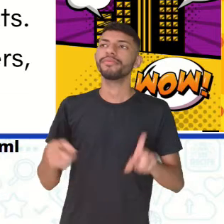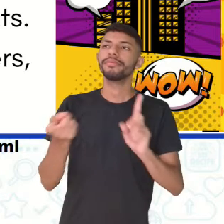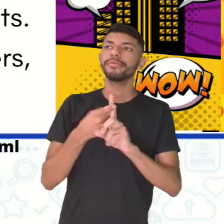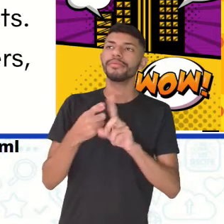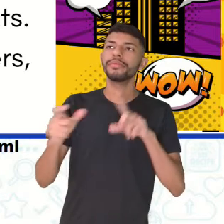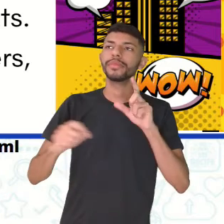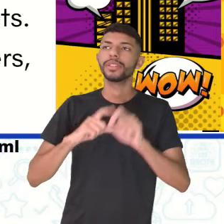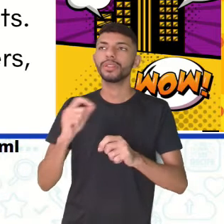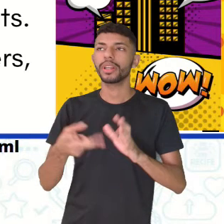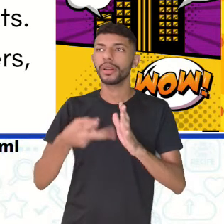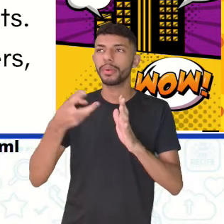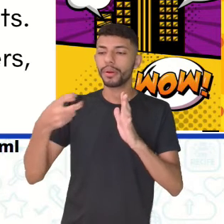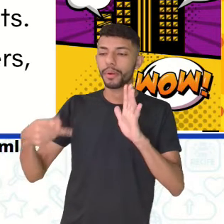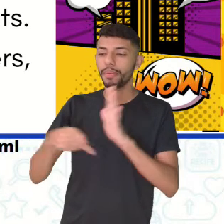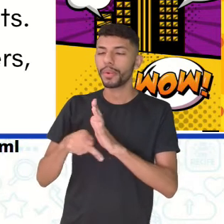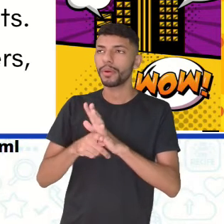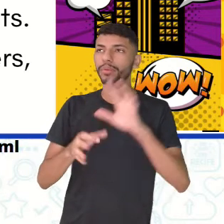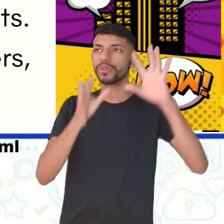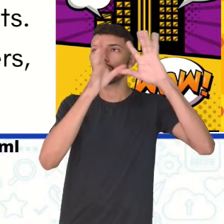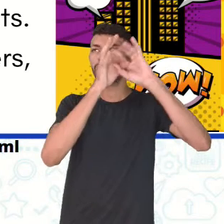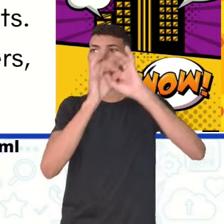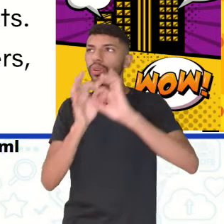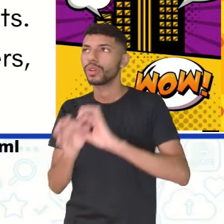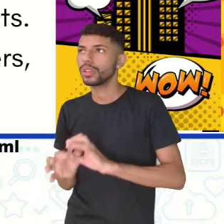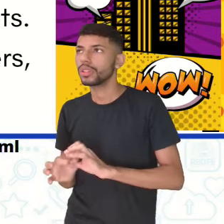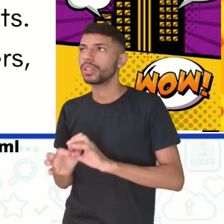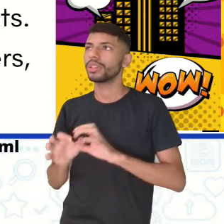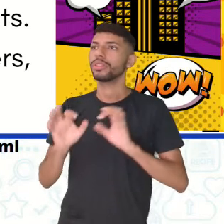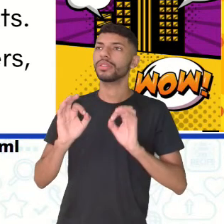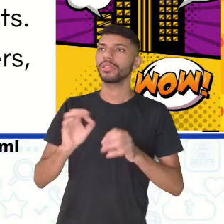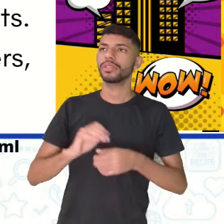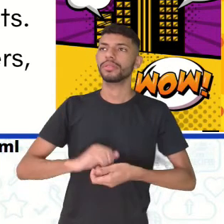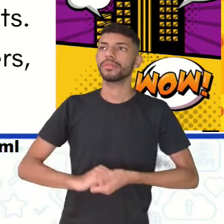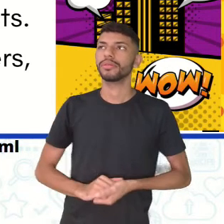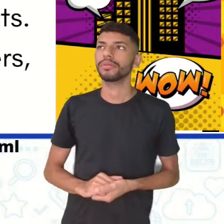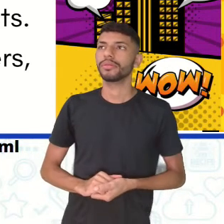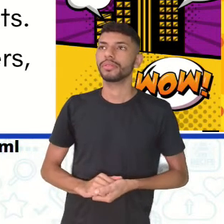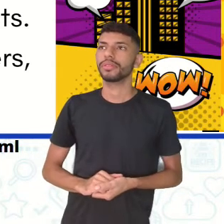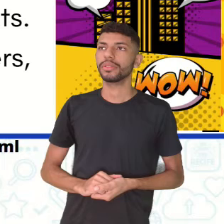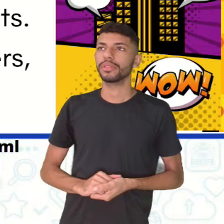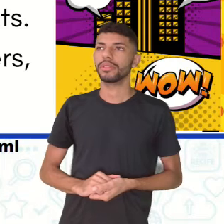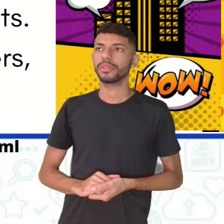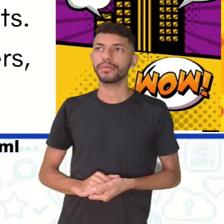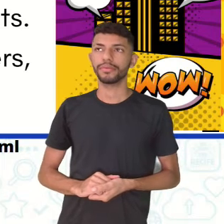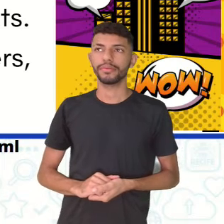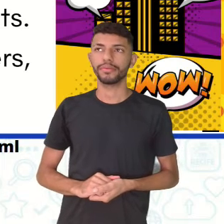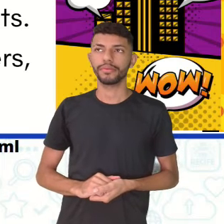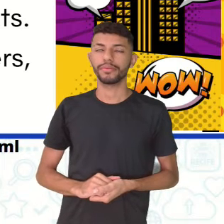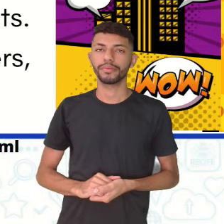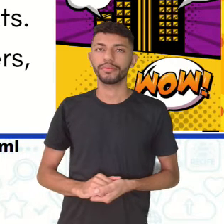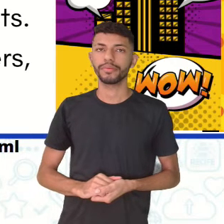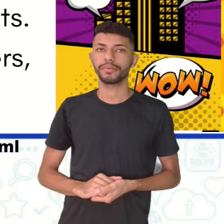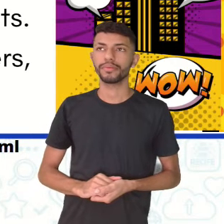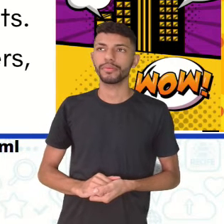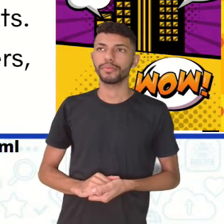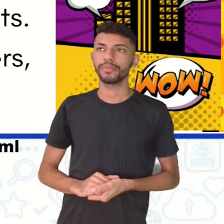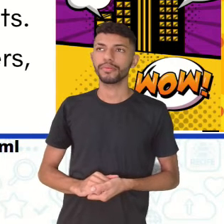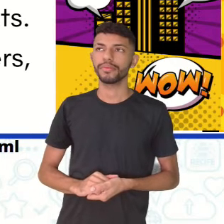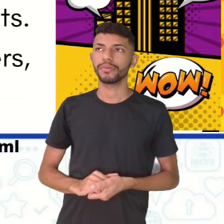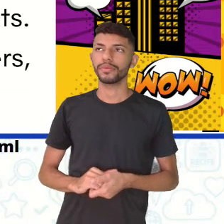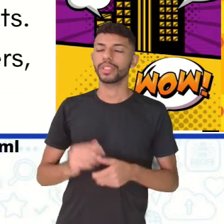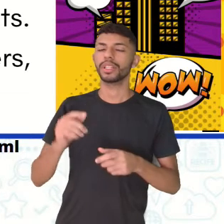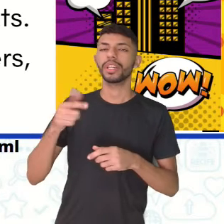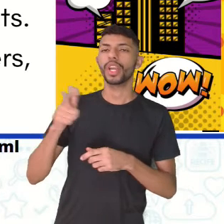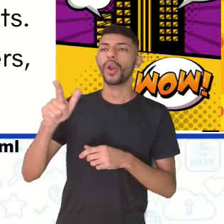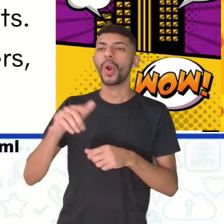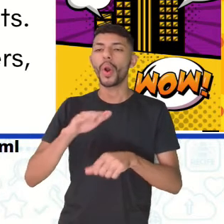interpretação dos contextos do tempo, né? Dos contextos fora do